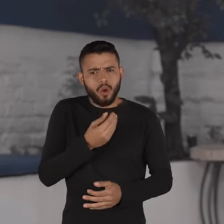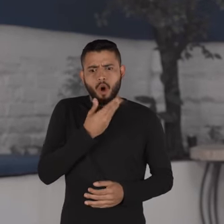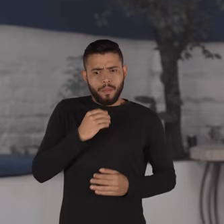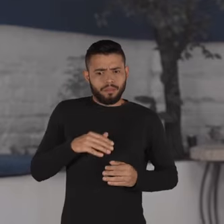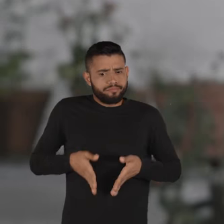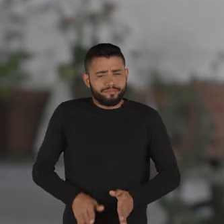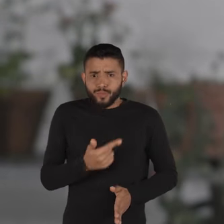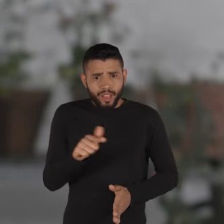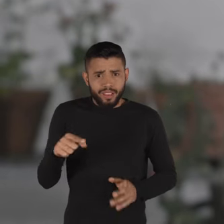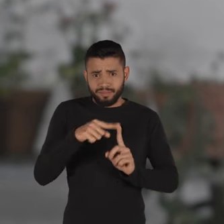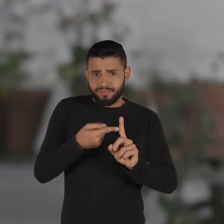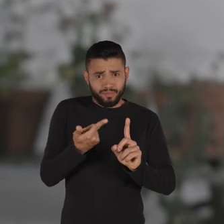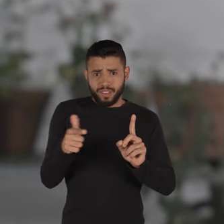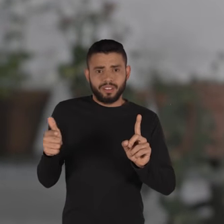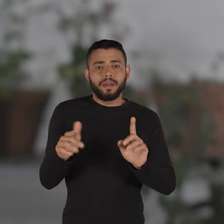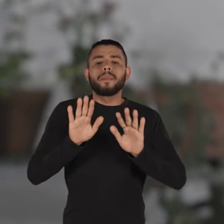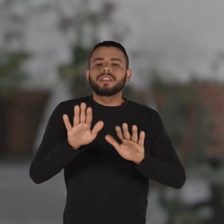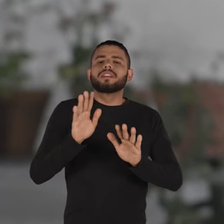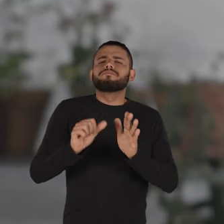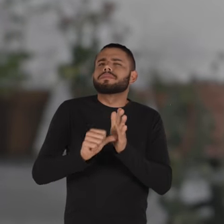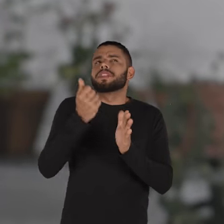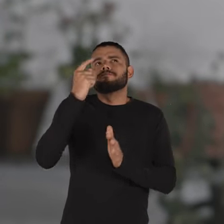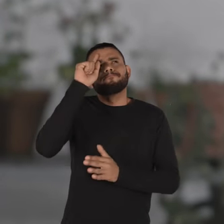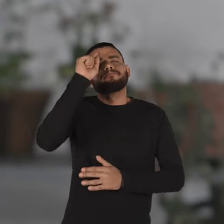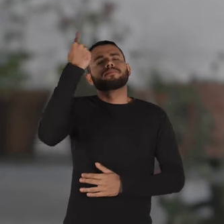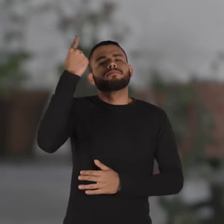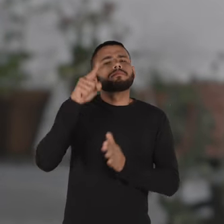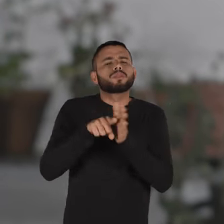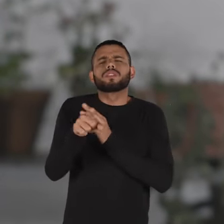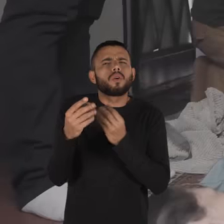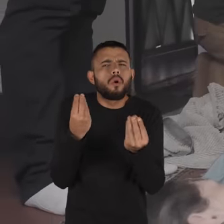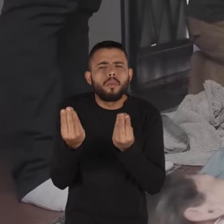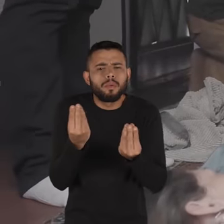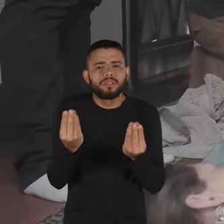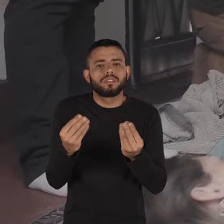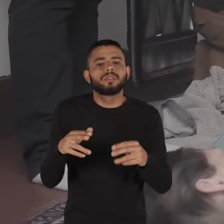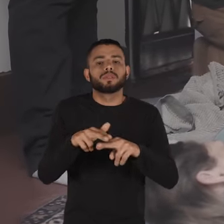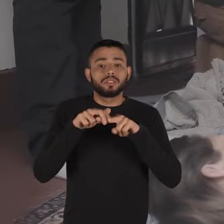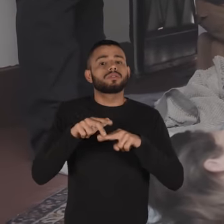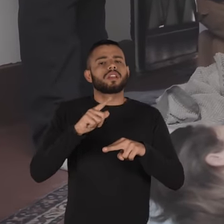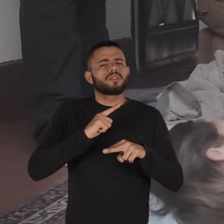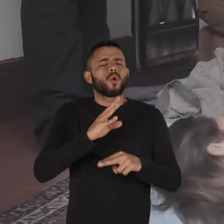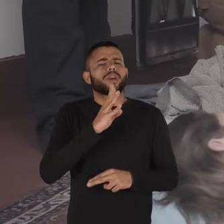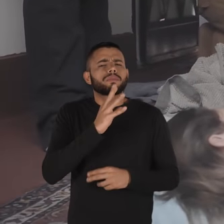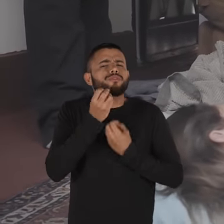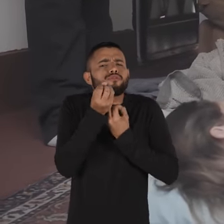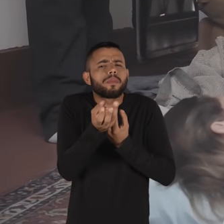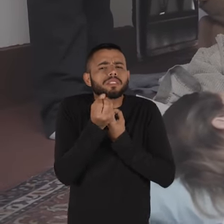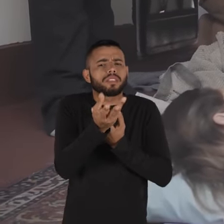pare. Mas é para gerar já esse primeiro questionamento. Como assim? Eu trago aí conhecimentos